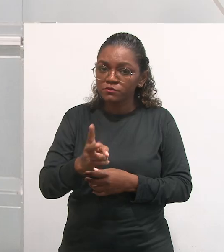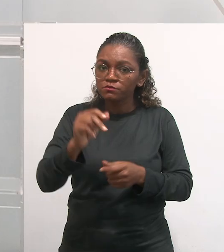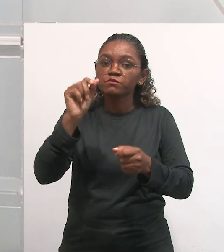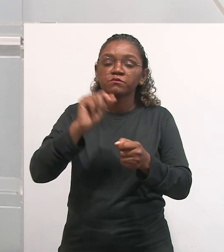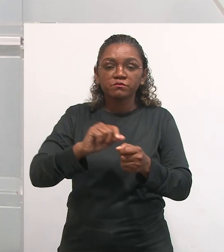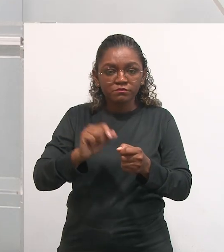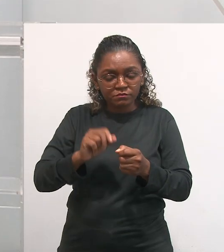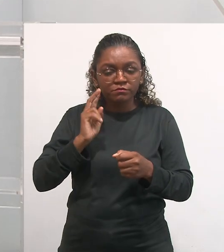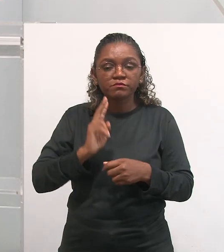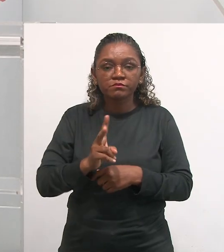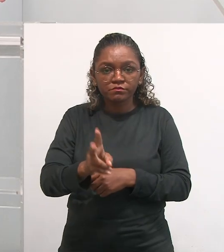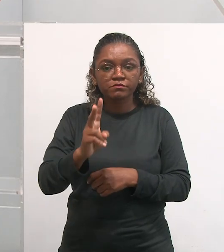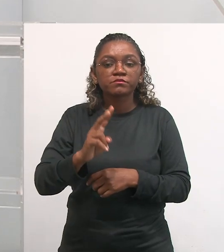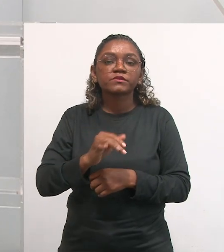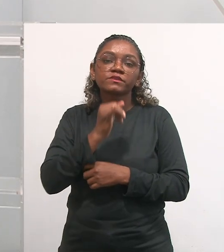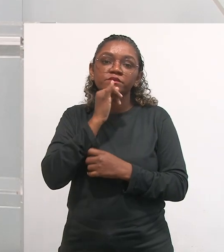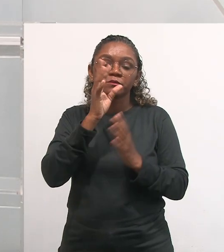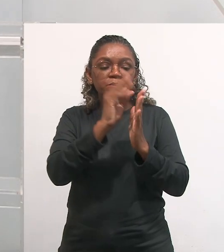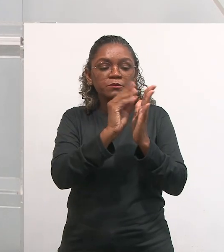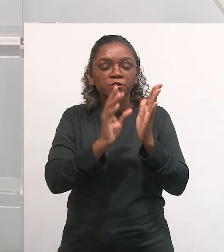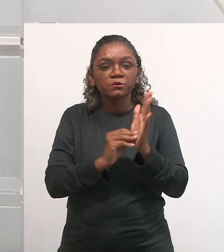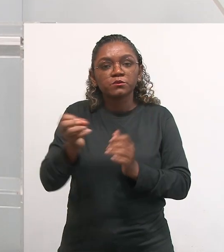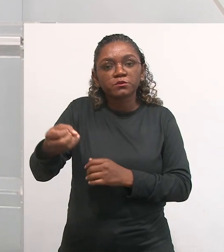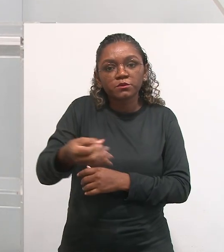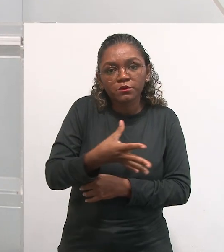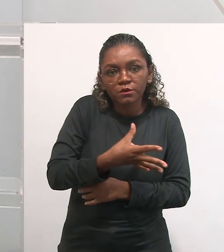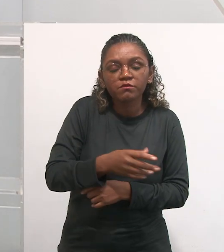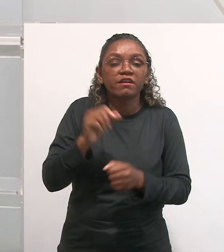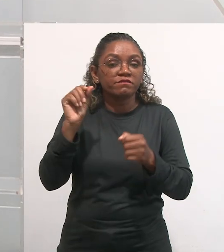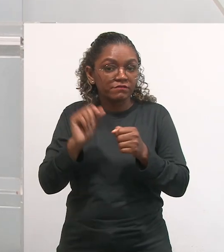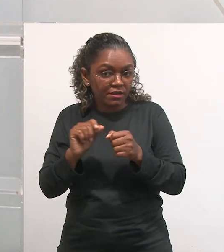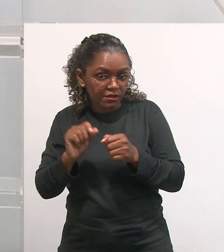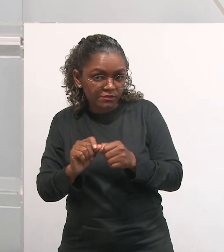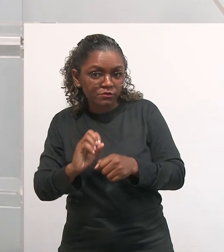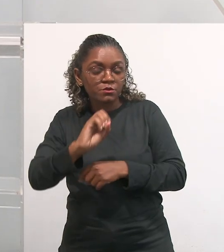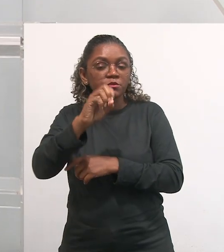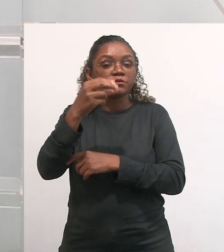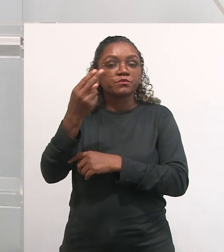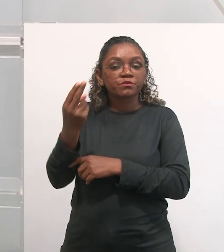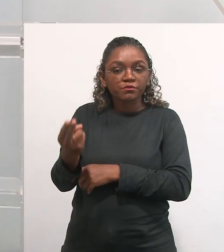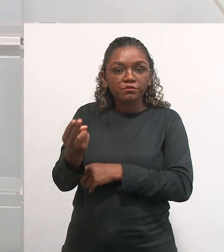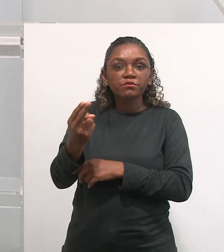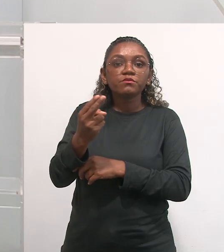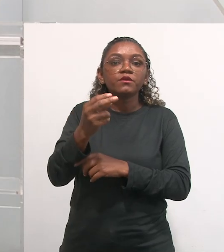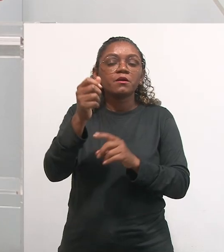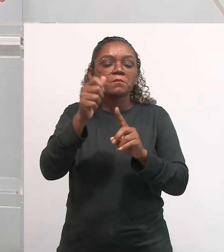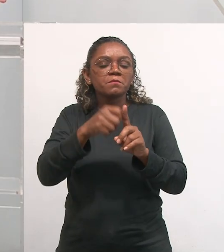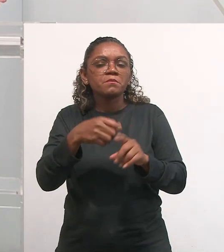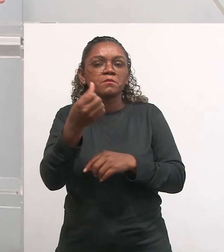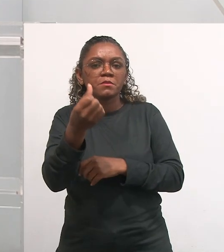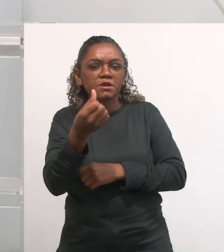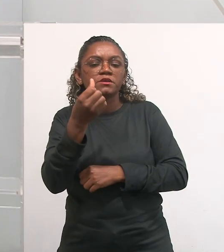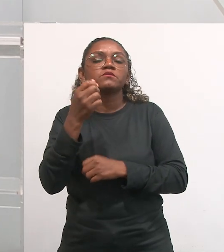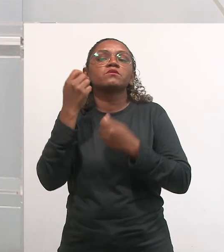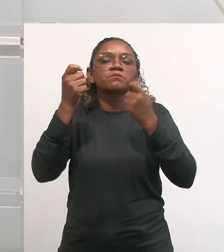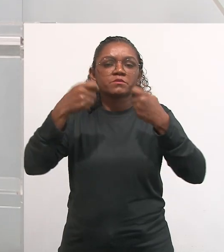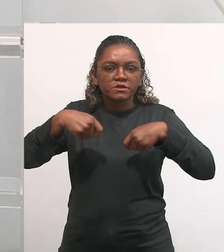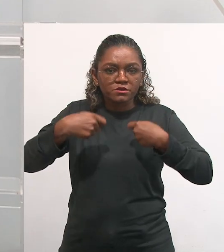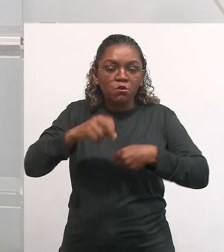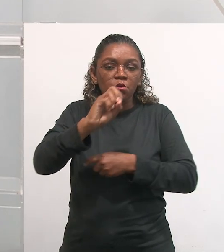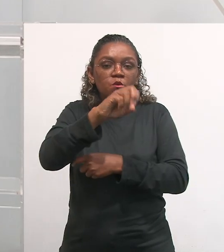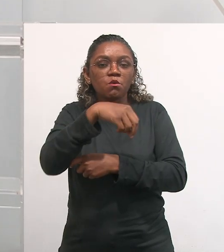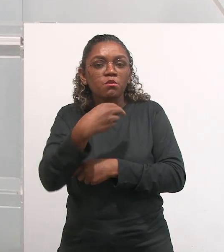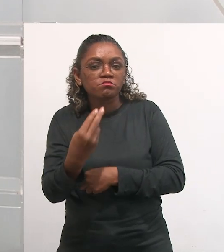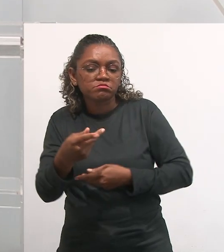eu farei no início de um novo conteúdo, eu a farei no início de um novo semestre, eu farei no início de um novo projeto.